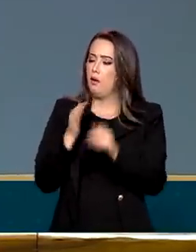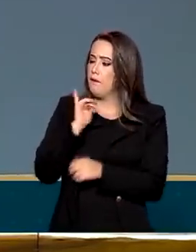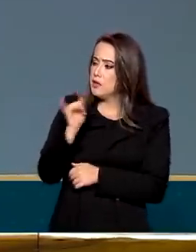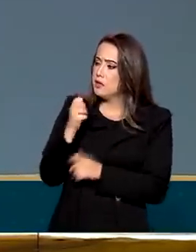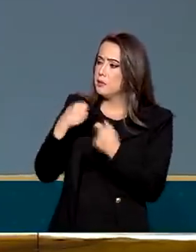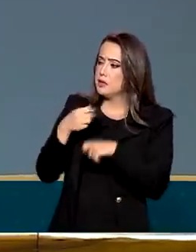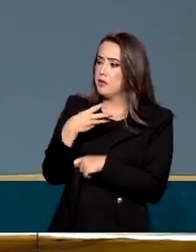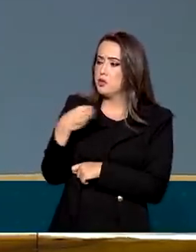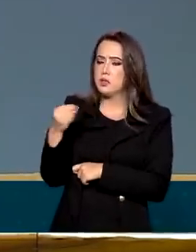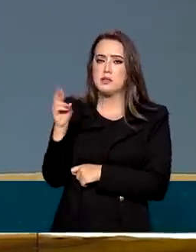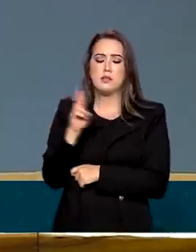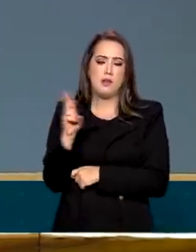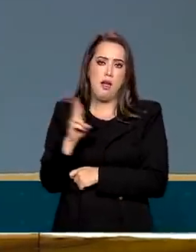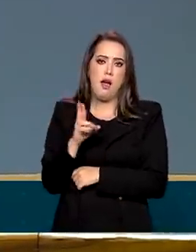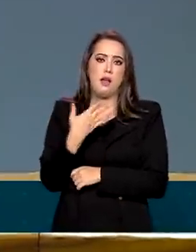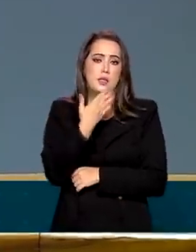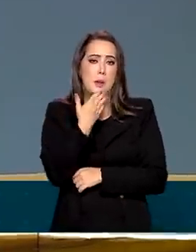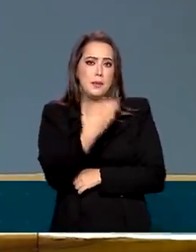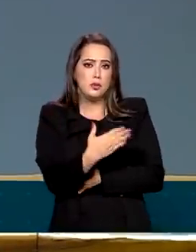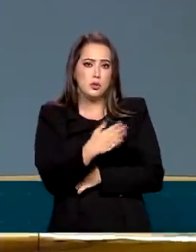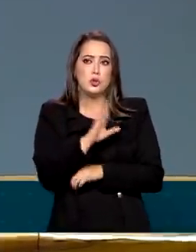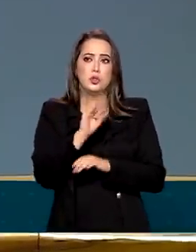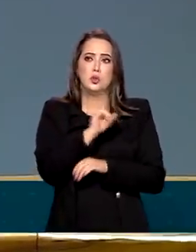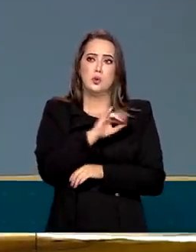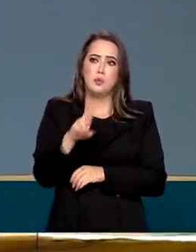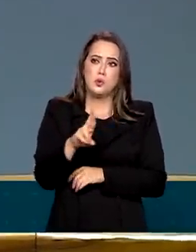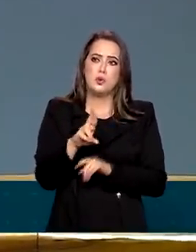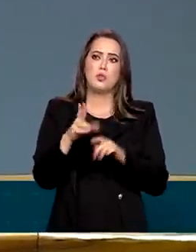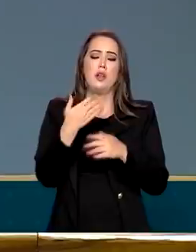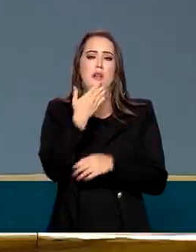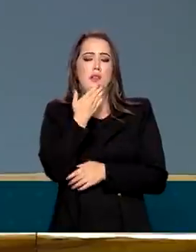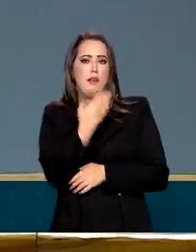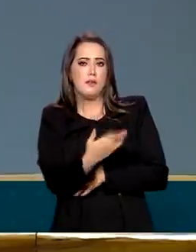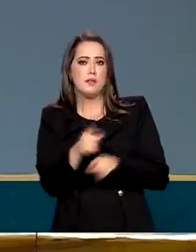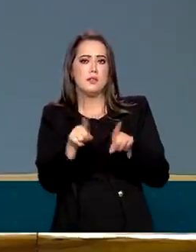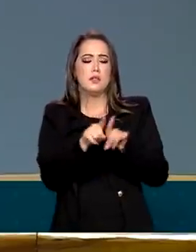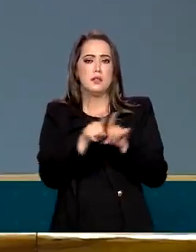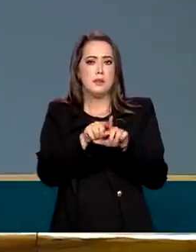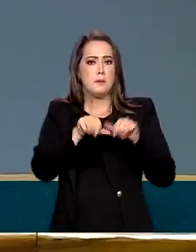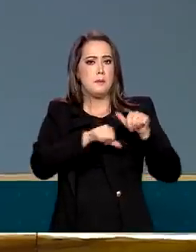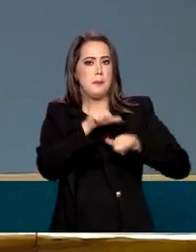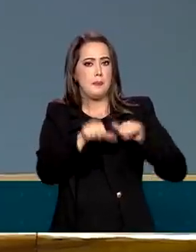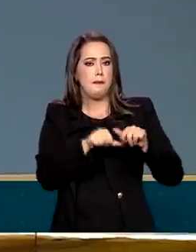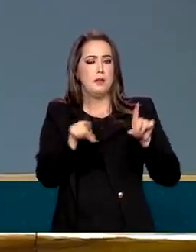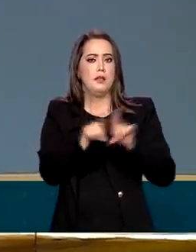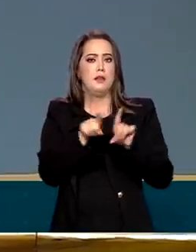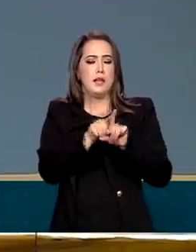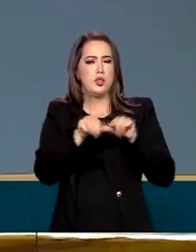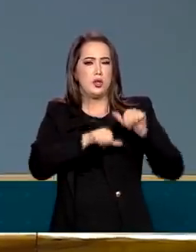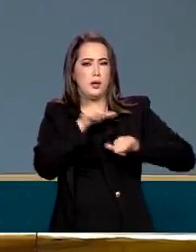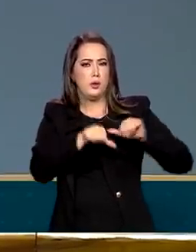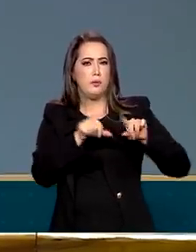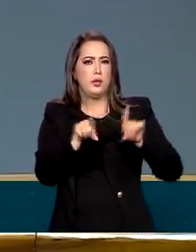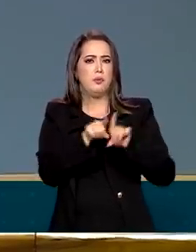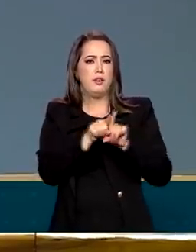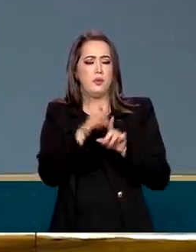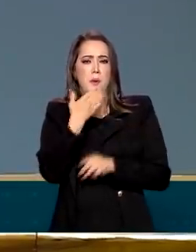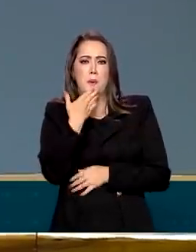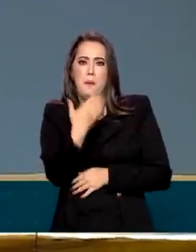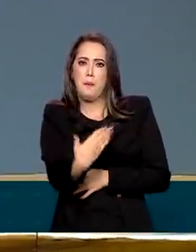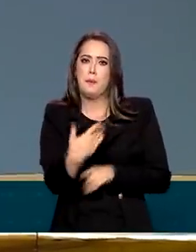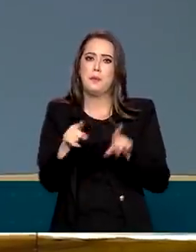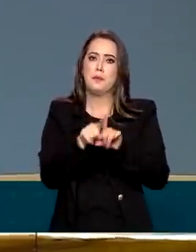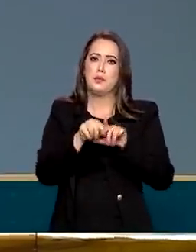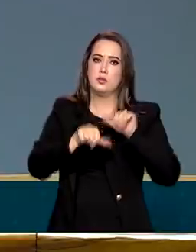defendi o imposto de renda, defendo as privatizações, defendo a reforma administrativa, defendo a reforma do imposto de renda,